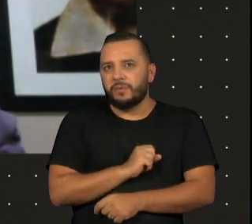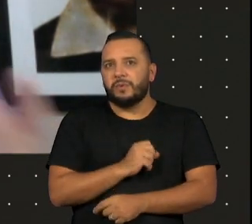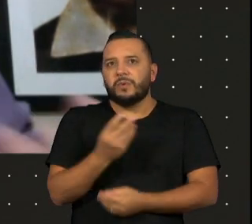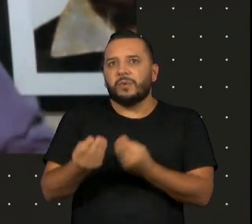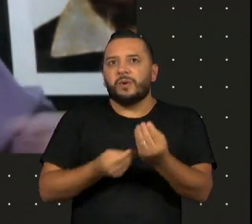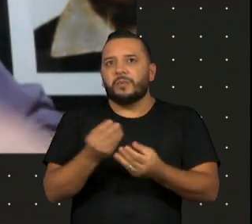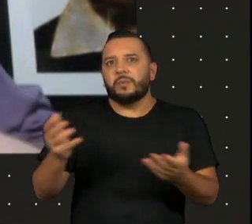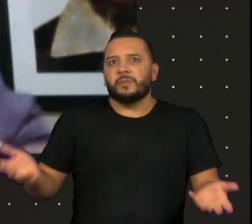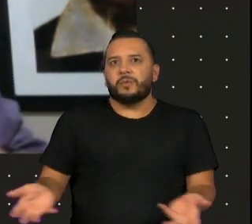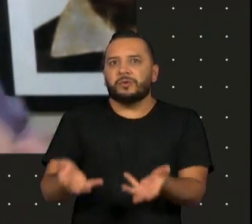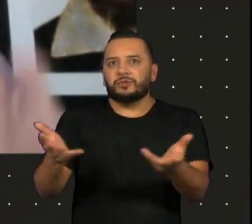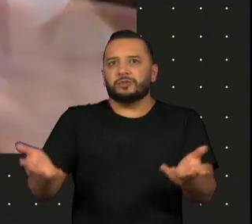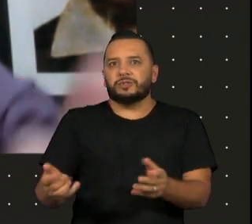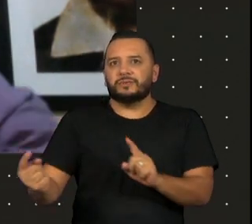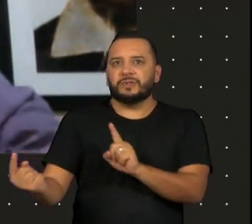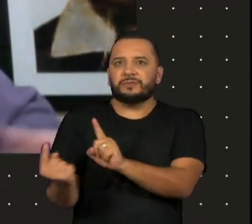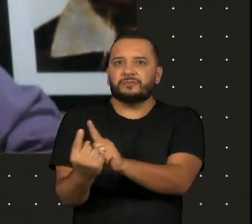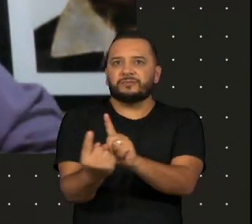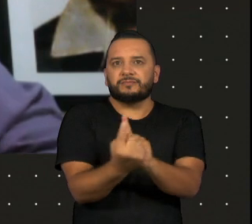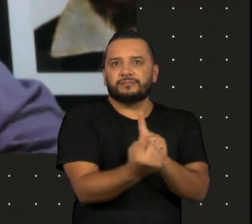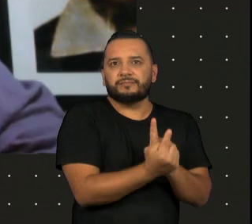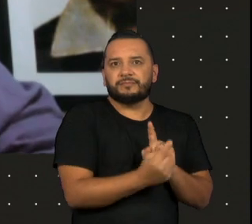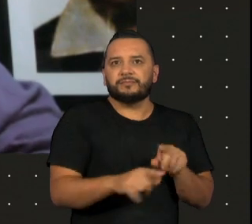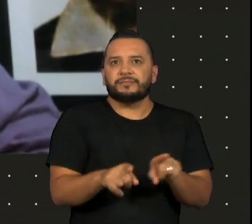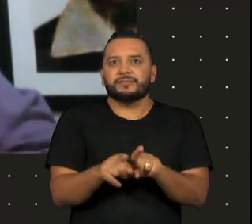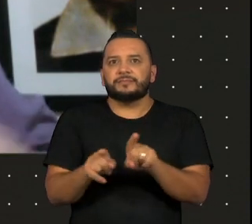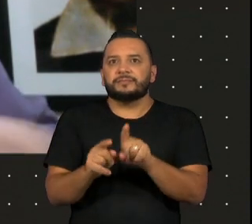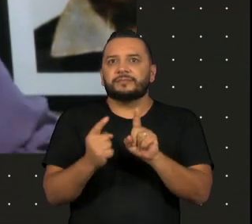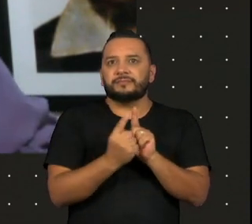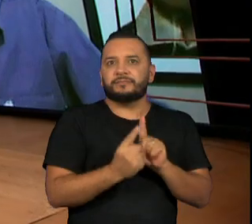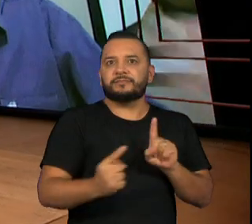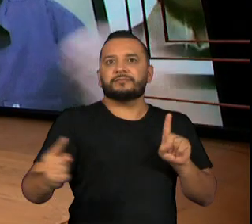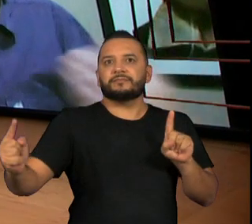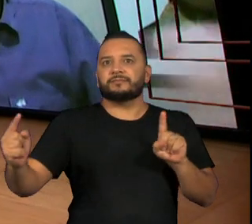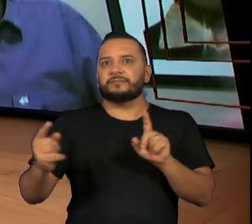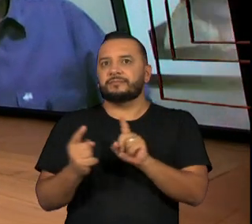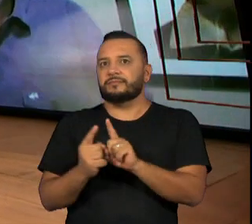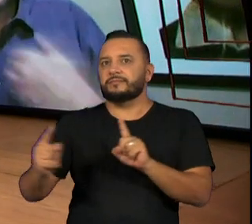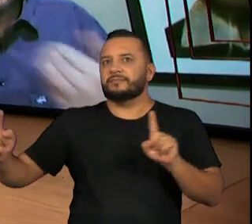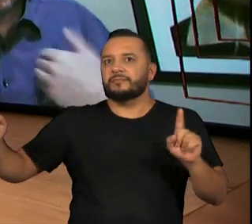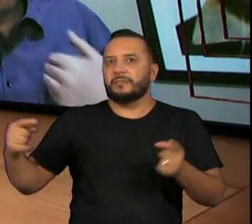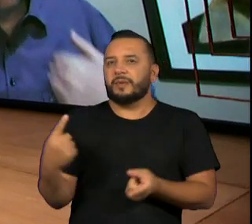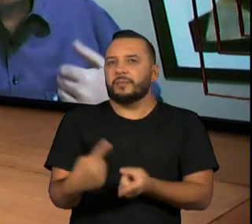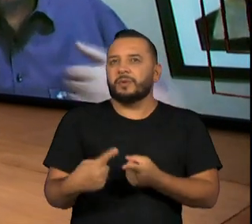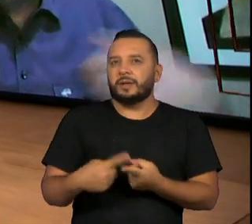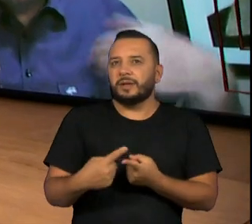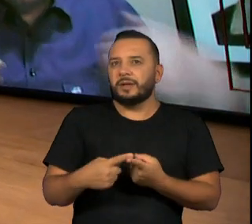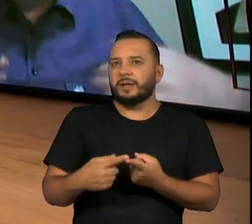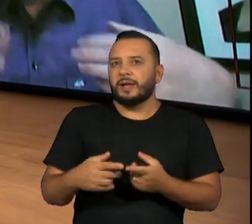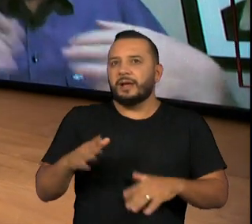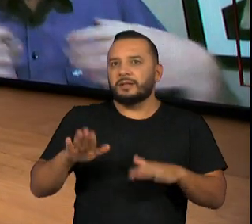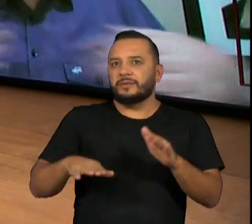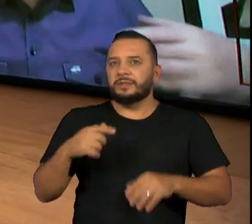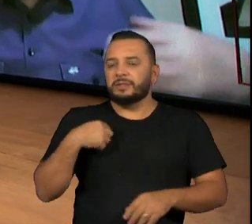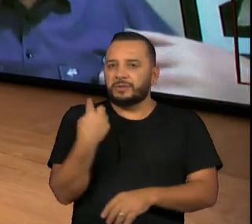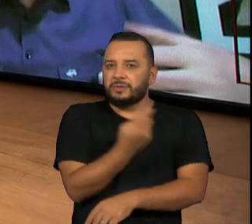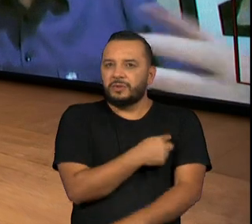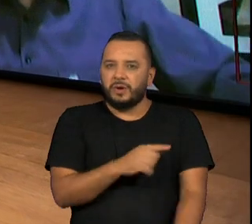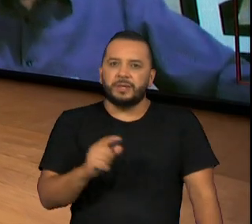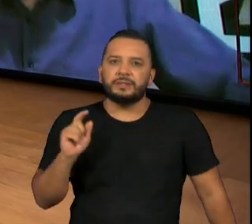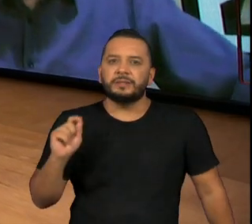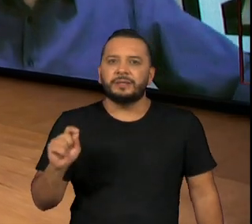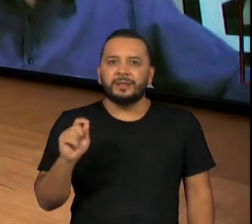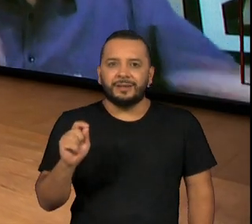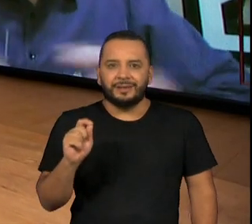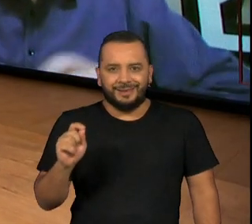proximidade, que que motiva a nossa distância, né? Porque em alguns momentos a gente é tão egóico e por que que isso às vezes